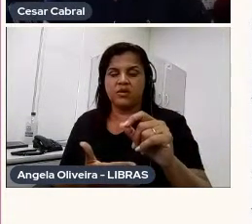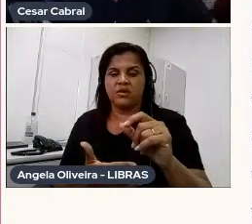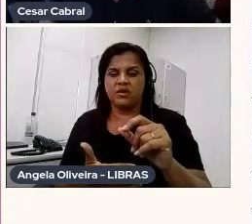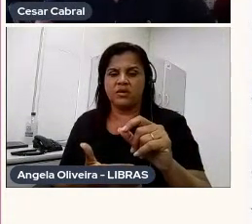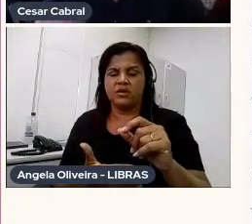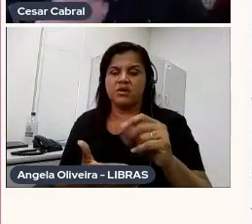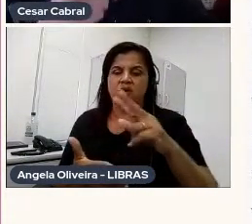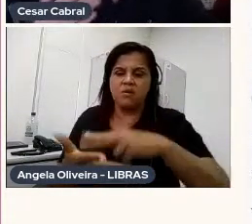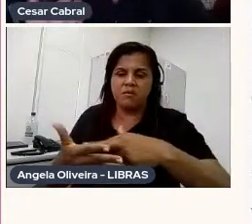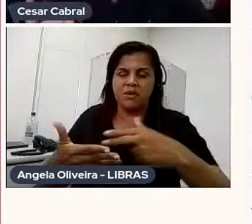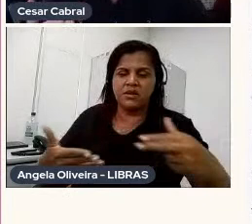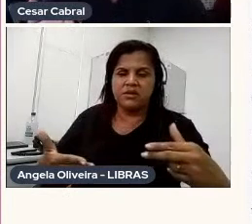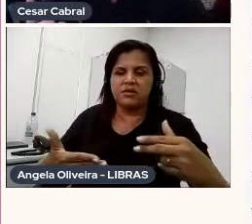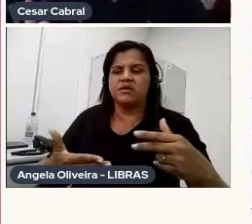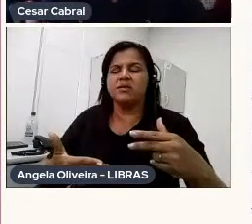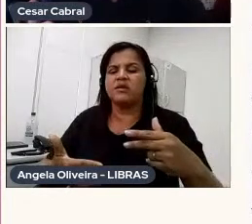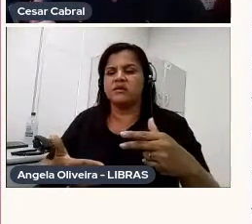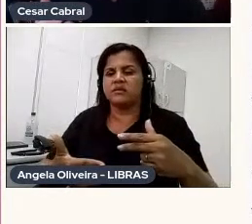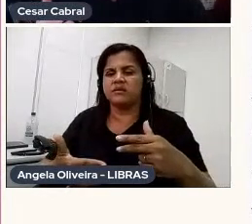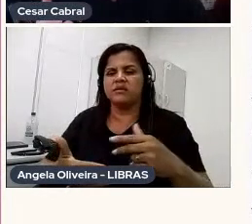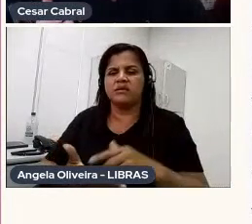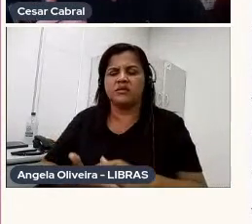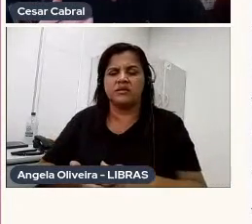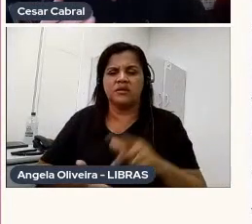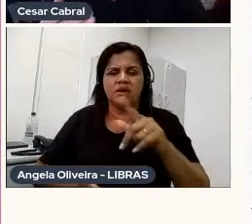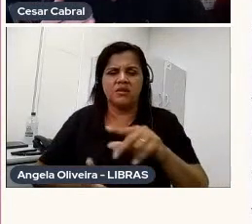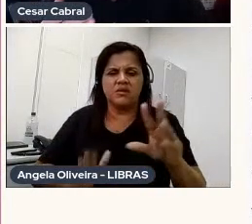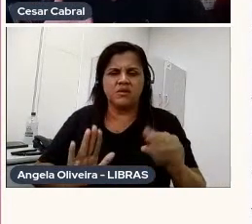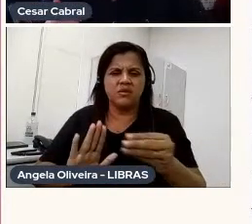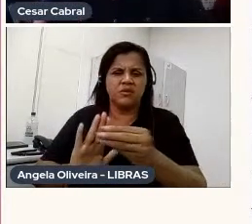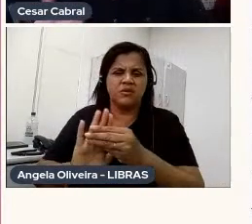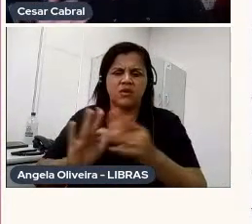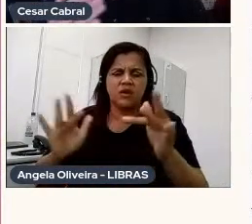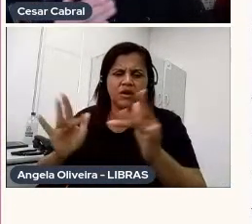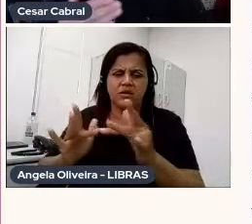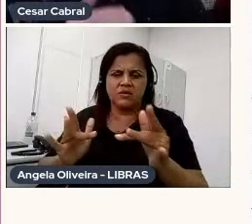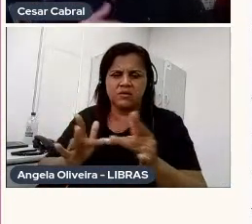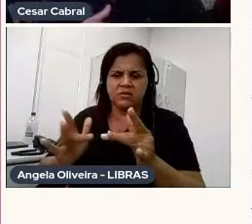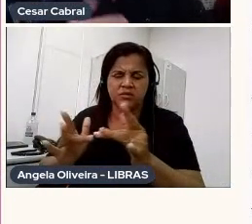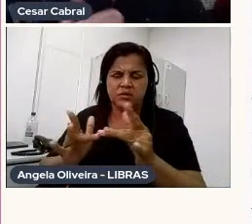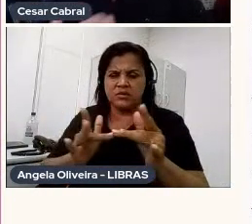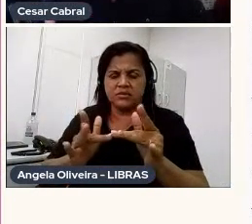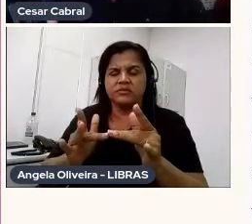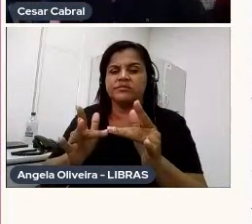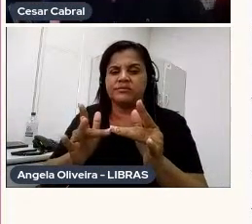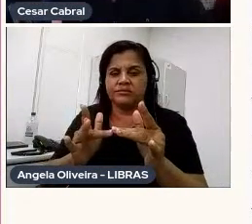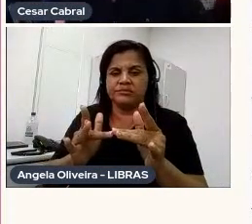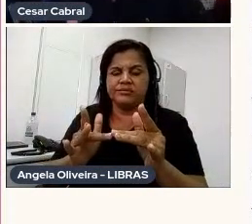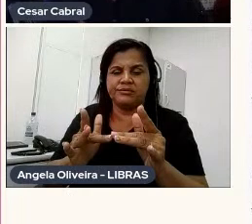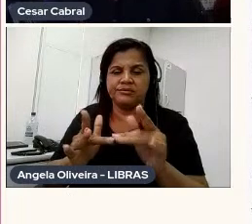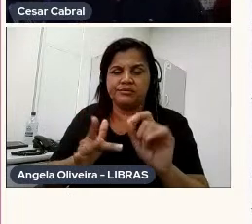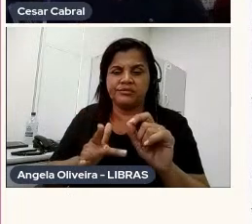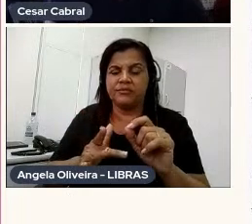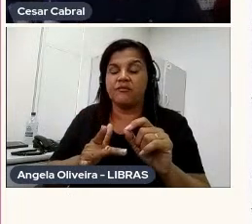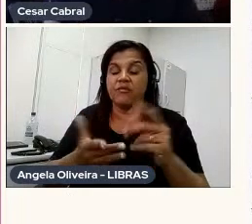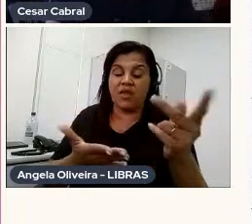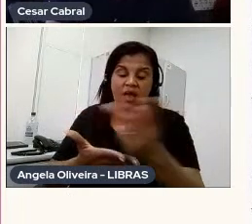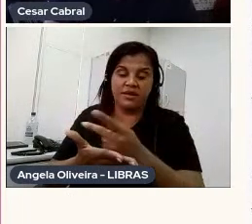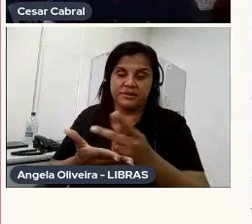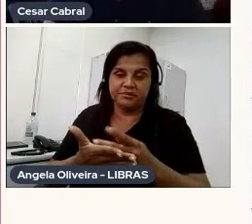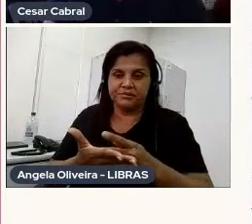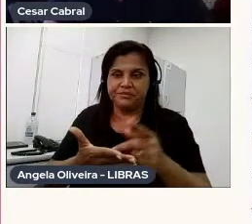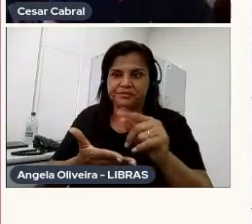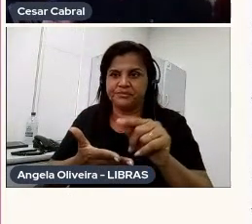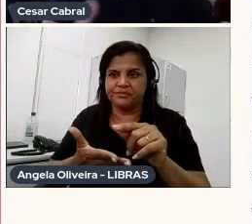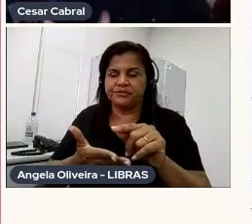muito interessante para me colocar em contato com um tipo de animação que é a animação com documentário, né, o Bob Cuspe